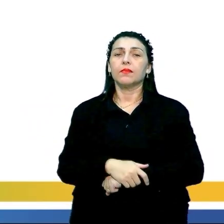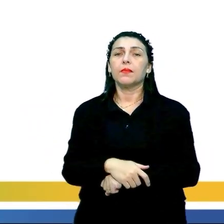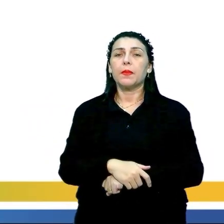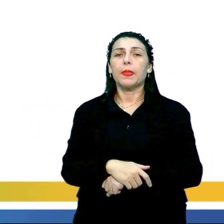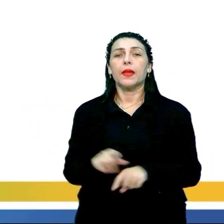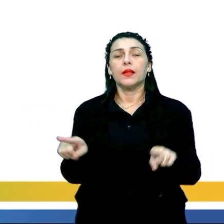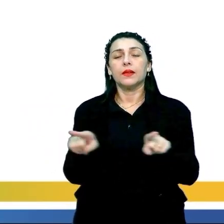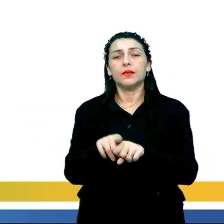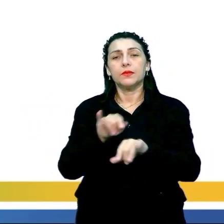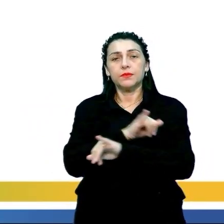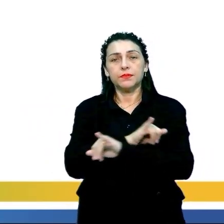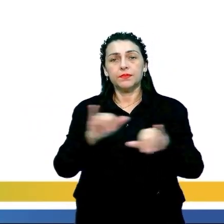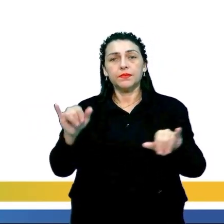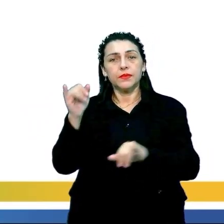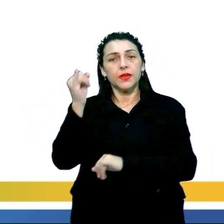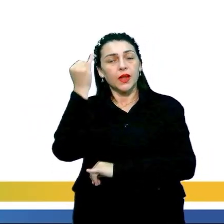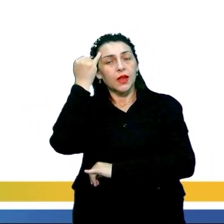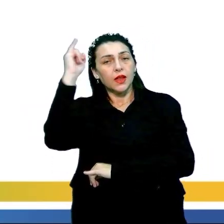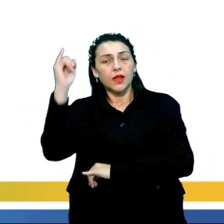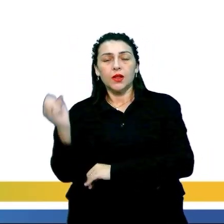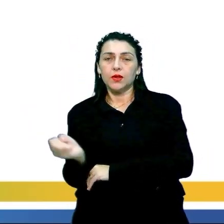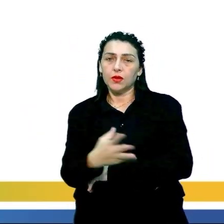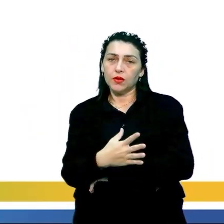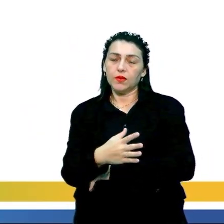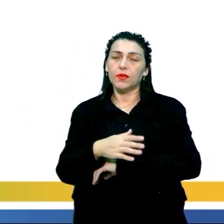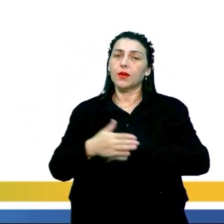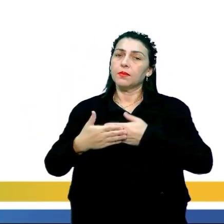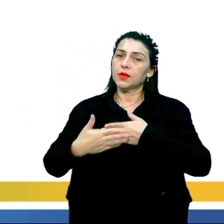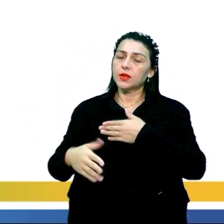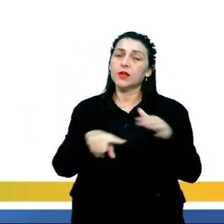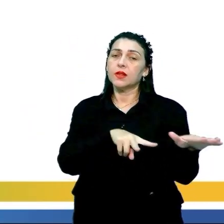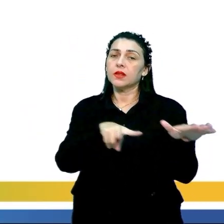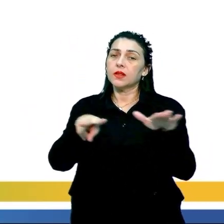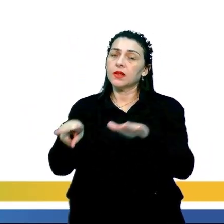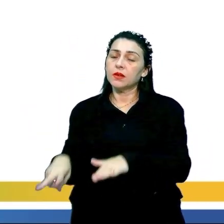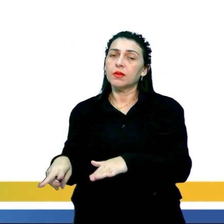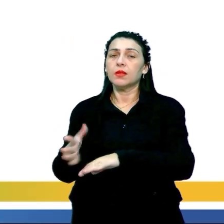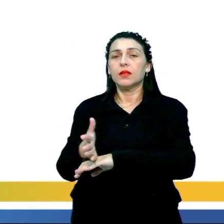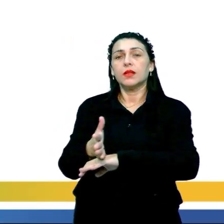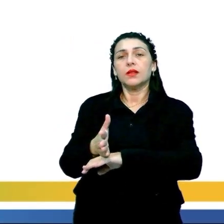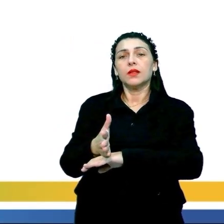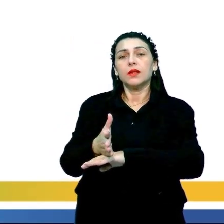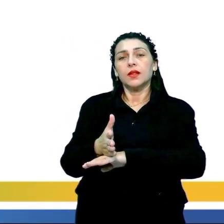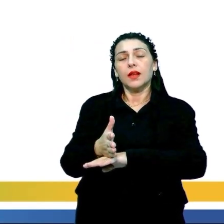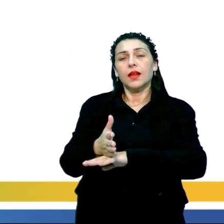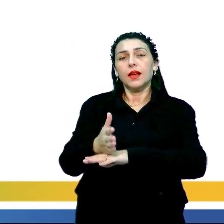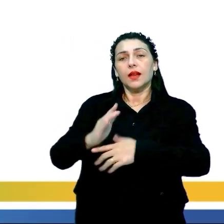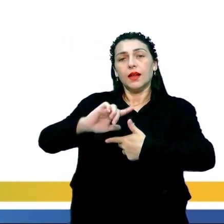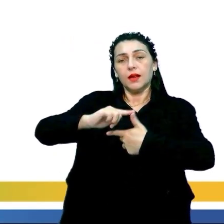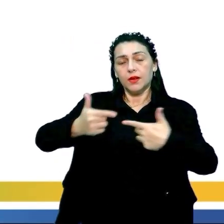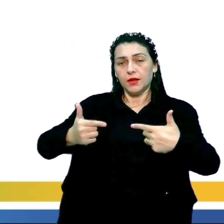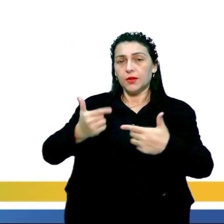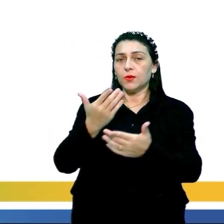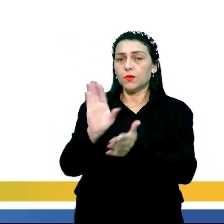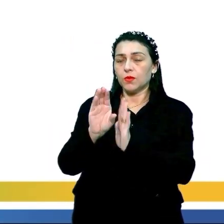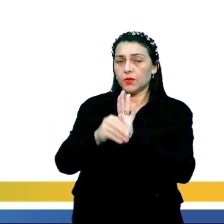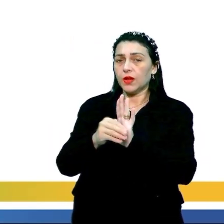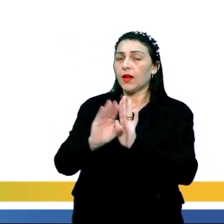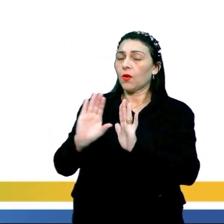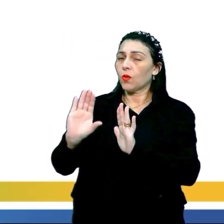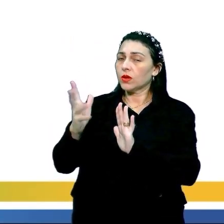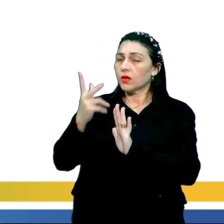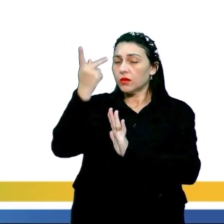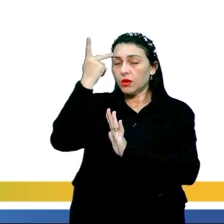divulgarem suas novas ideias e percepções a partir da Semana de Arte Moderna, conteúdo da nossa última aula, que ocorreu em São Paulo em